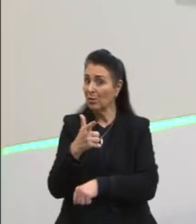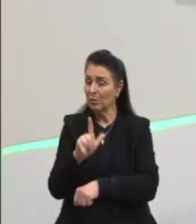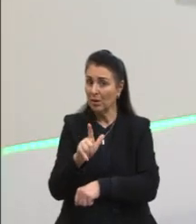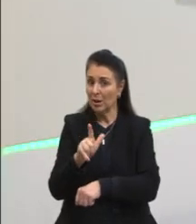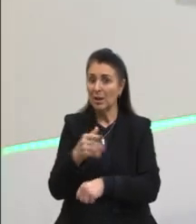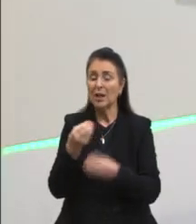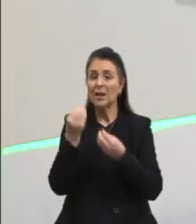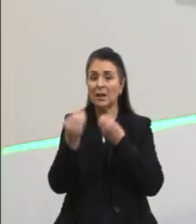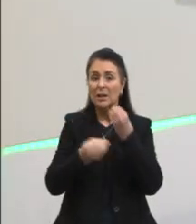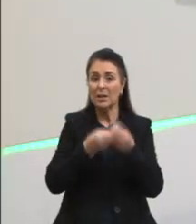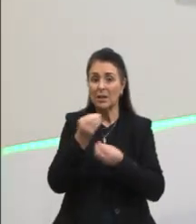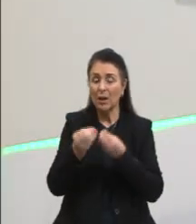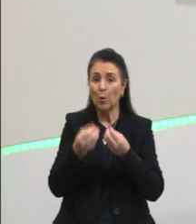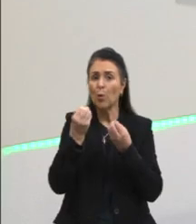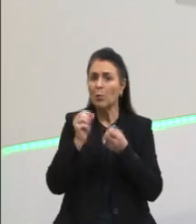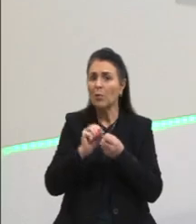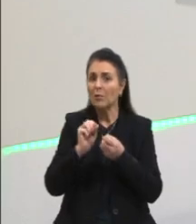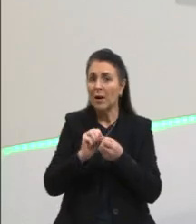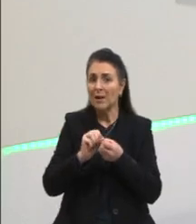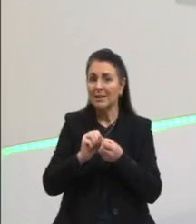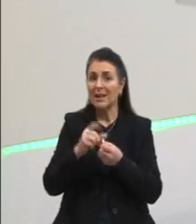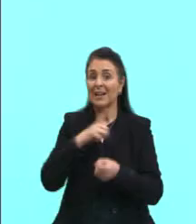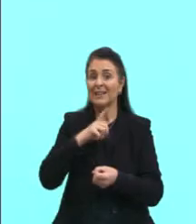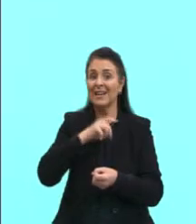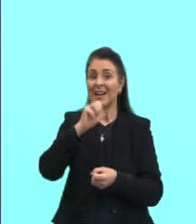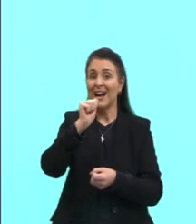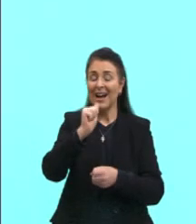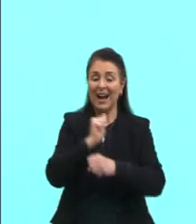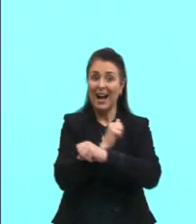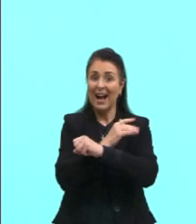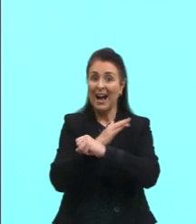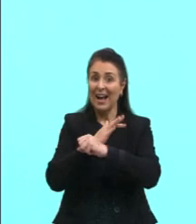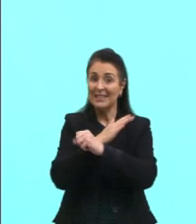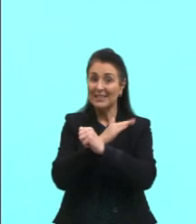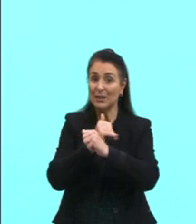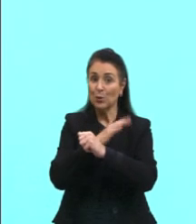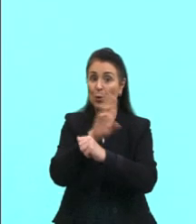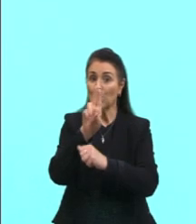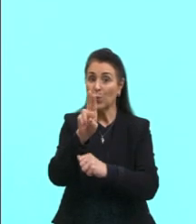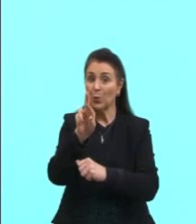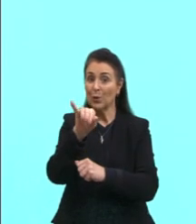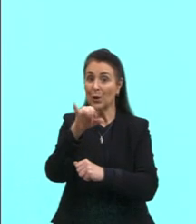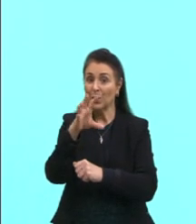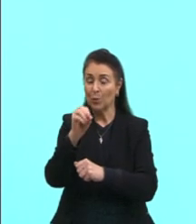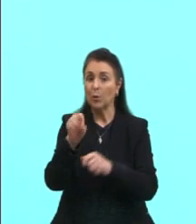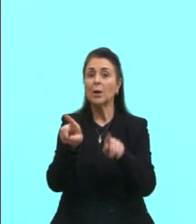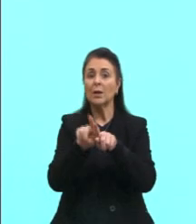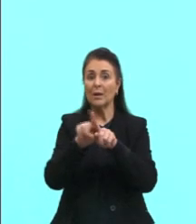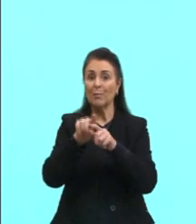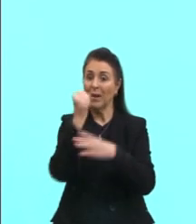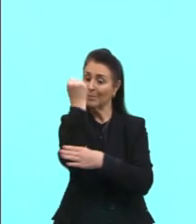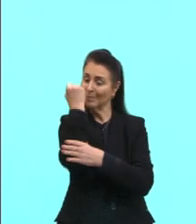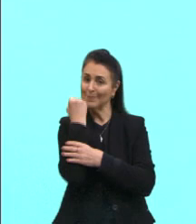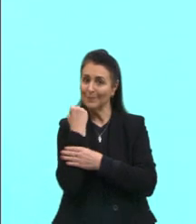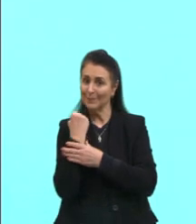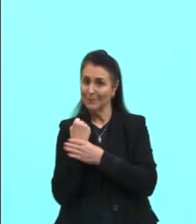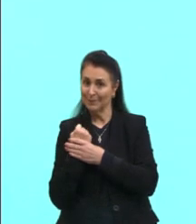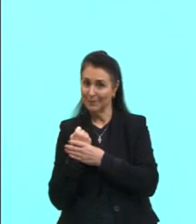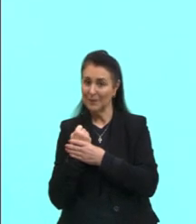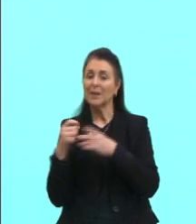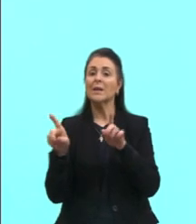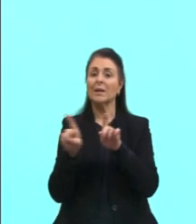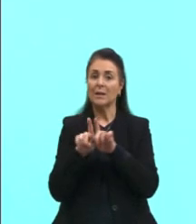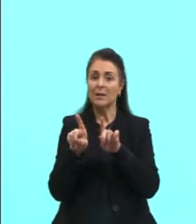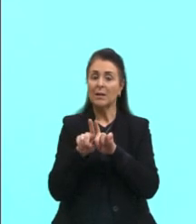rica em ácido úrico. E também o sistema excretor através das fezes. O sistema nervoso, então, é